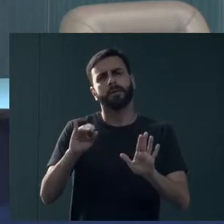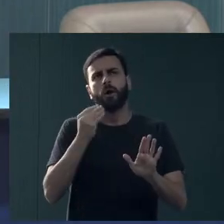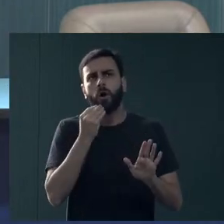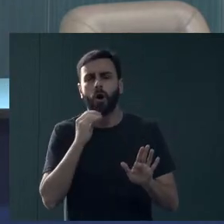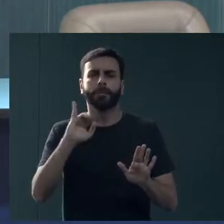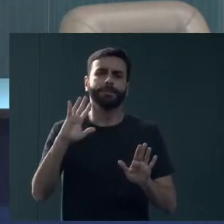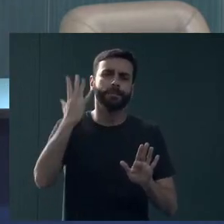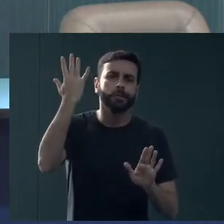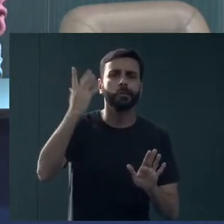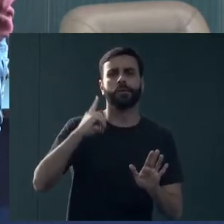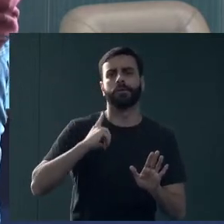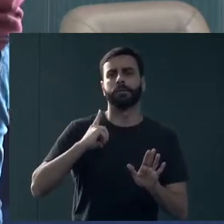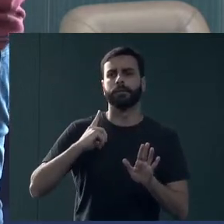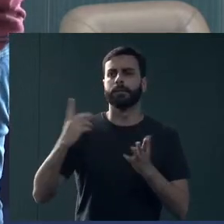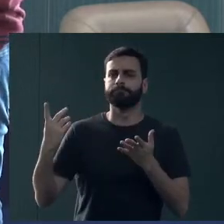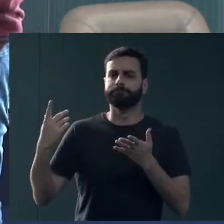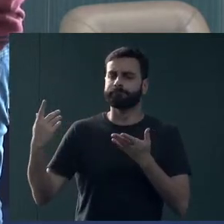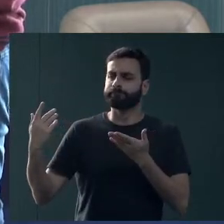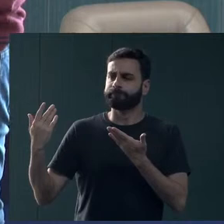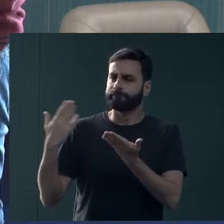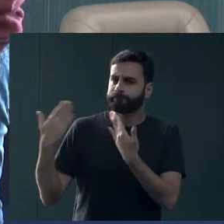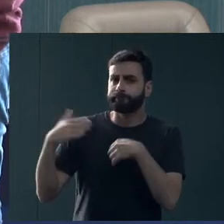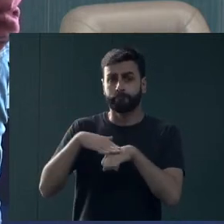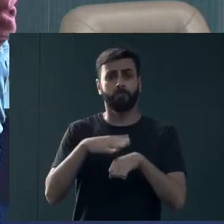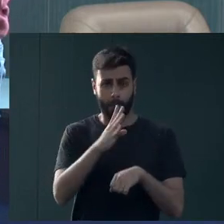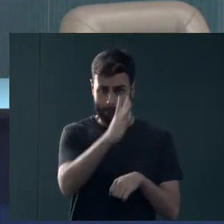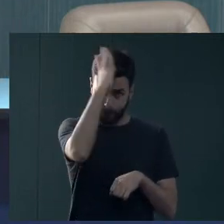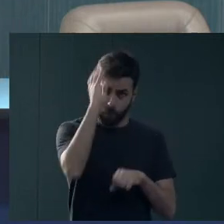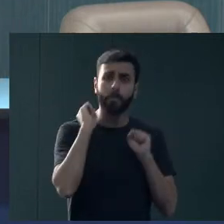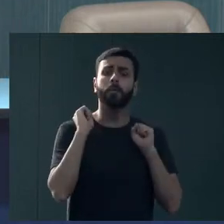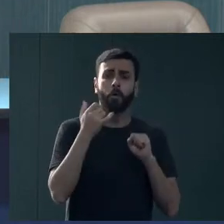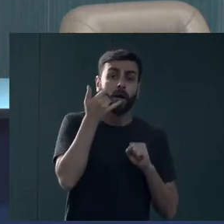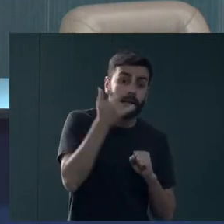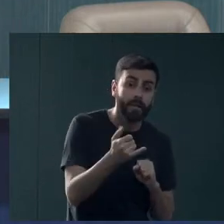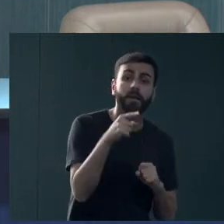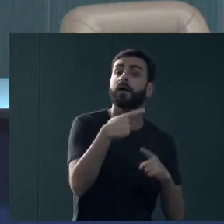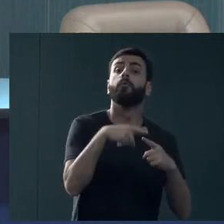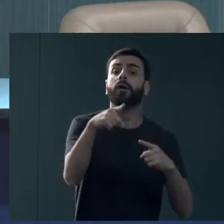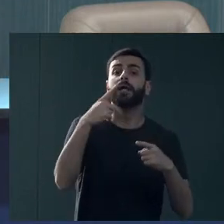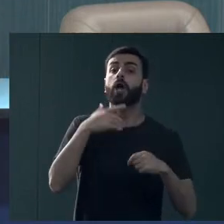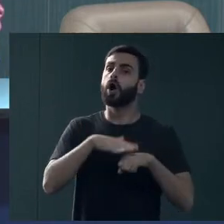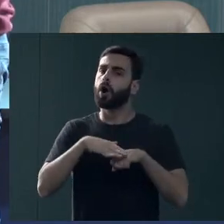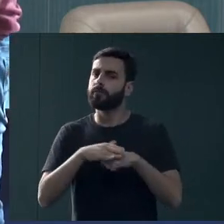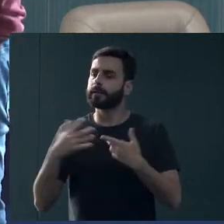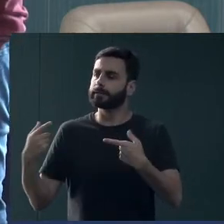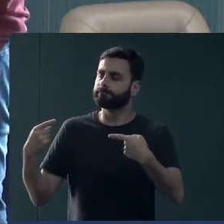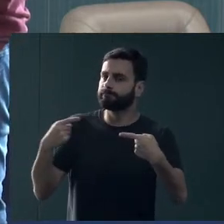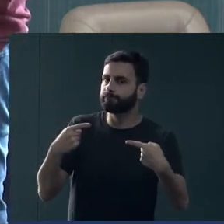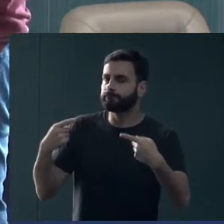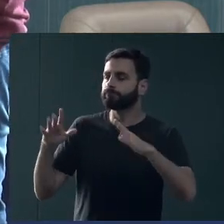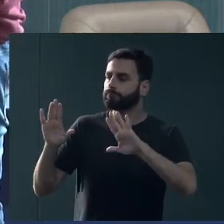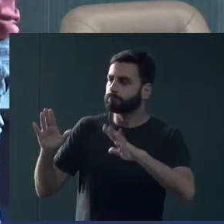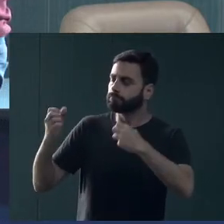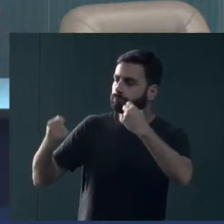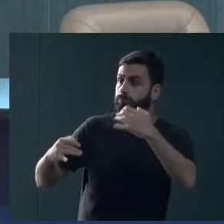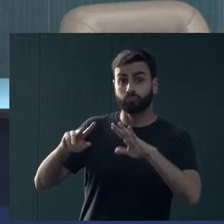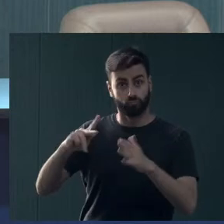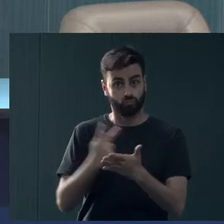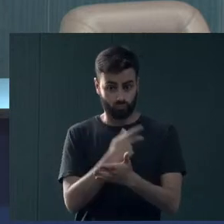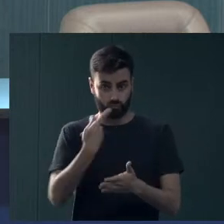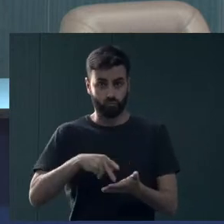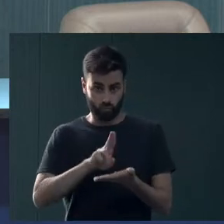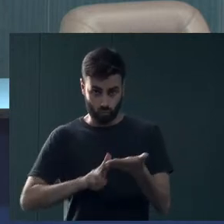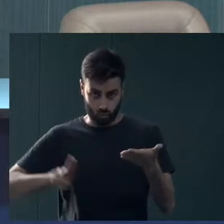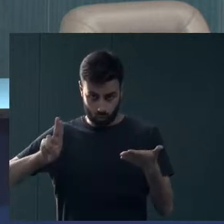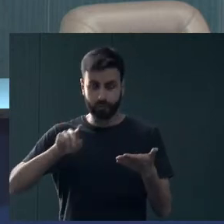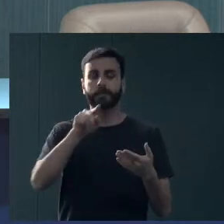tiver um caso de negociação, de conversa, o bombeiro militar também pode ser acionado. Eles têm preparo para fazer isso. Nós já tivemos alguns casos